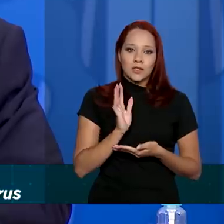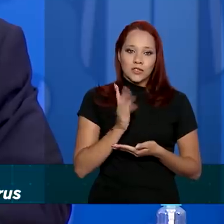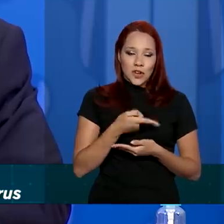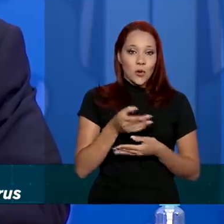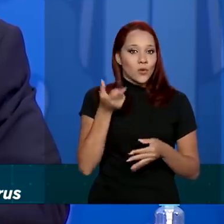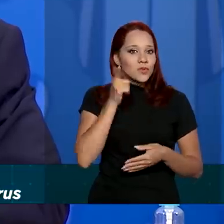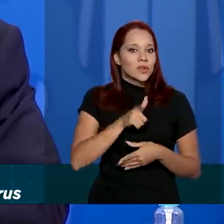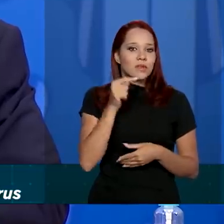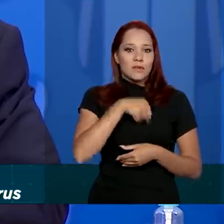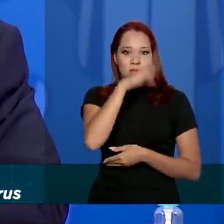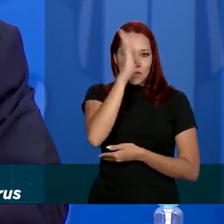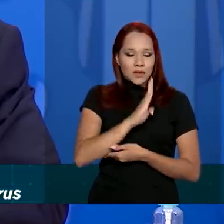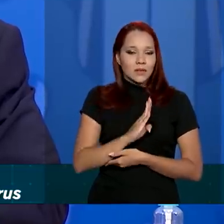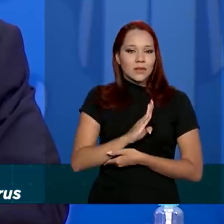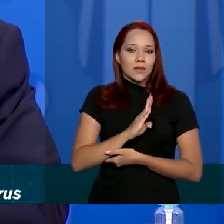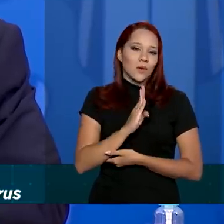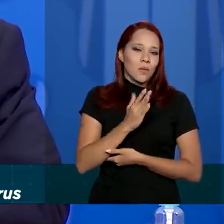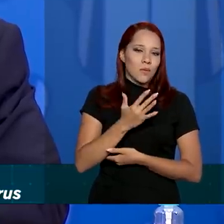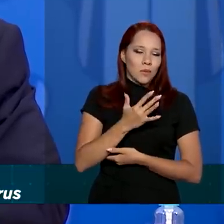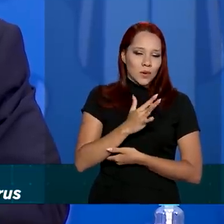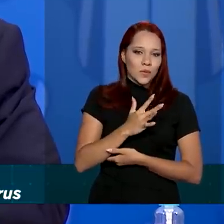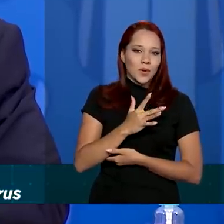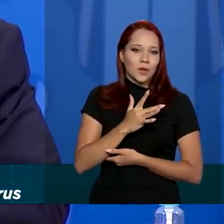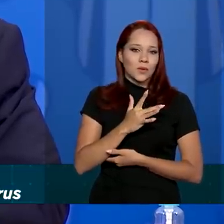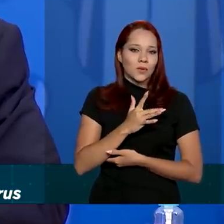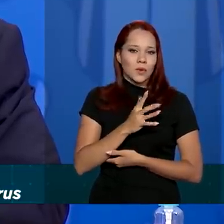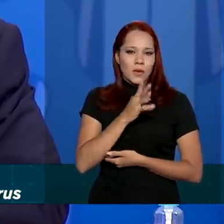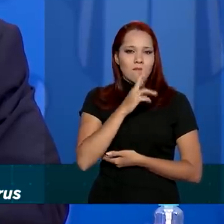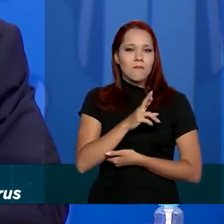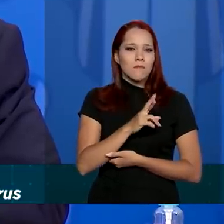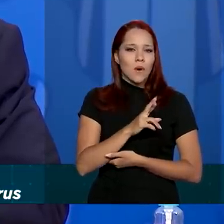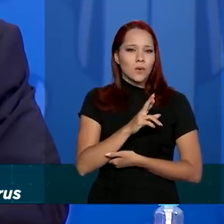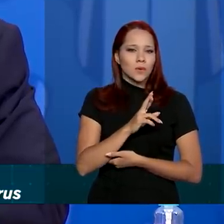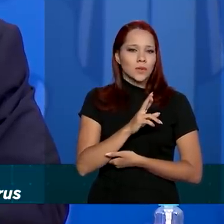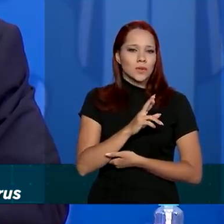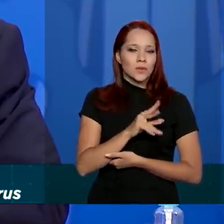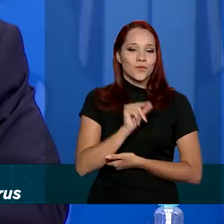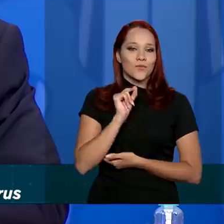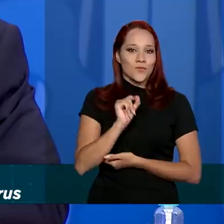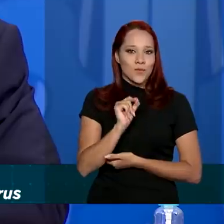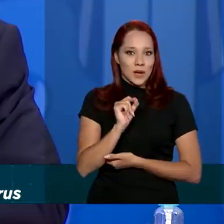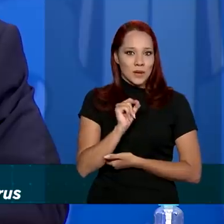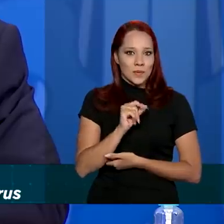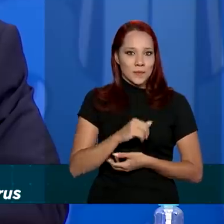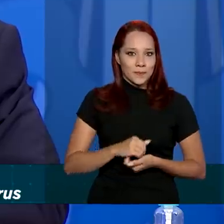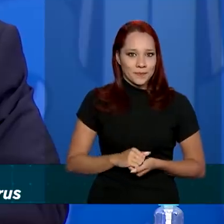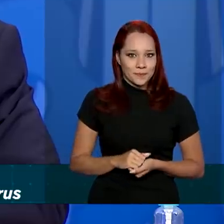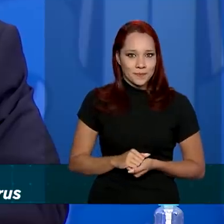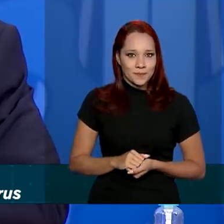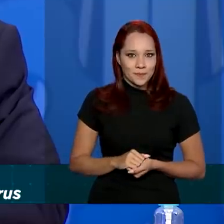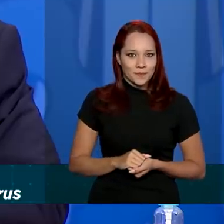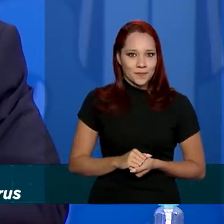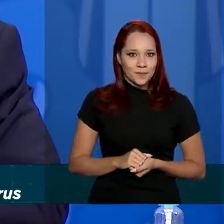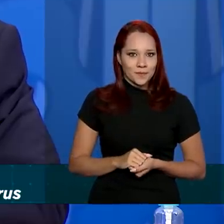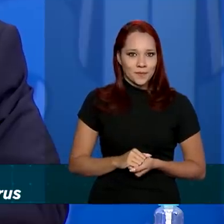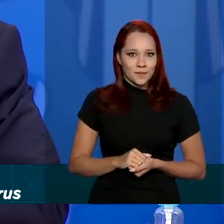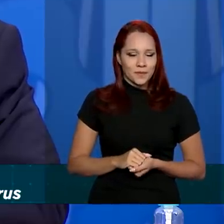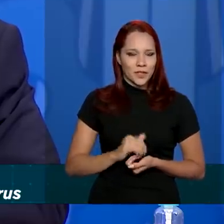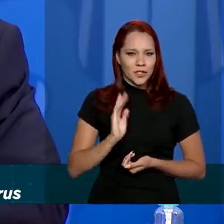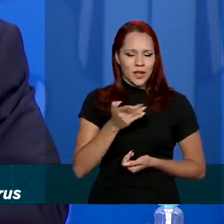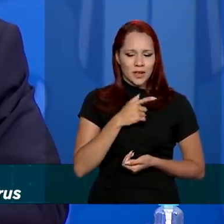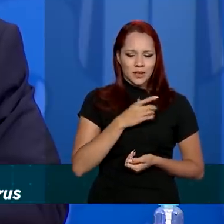Brasil a solução que justamente nós estamos no metade de